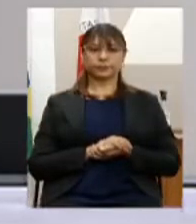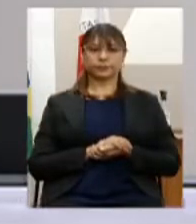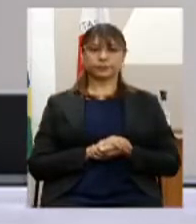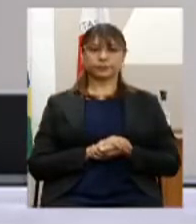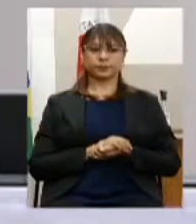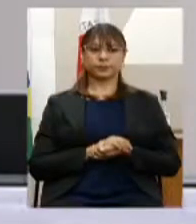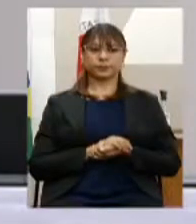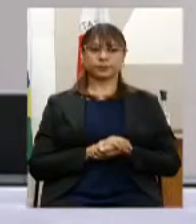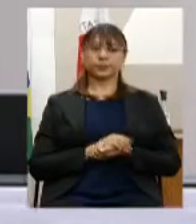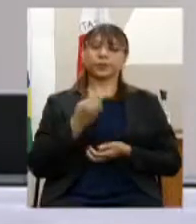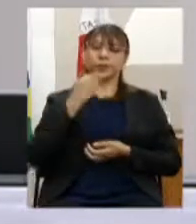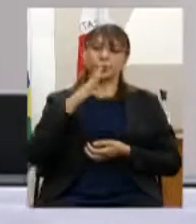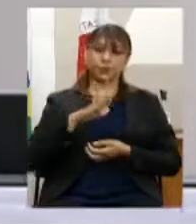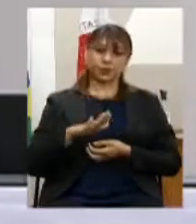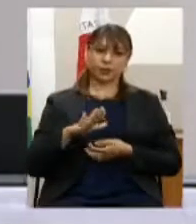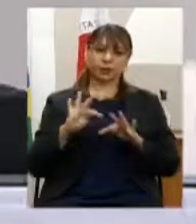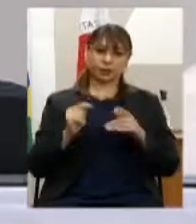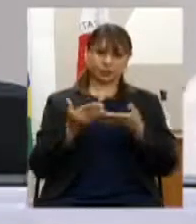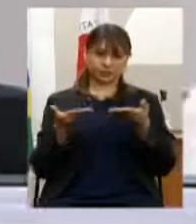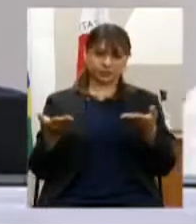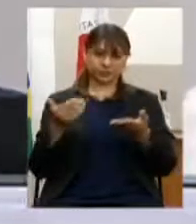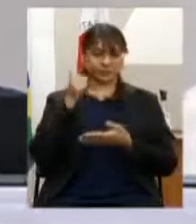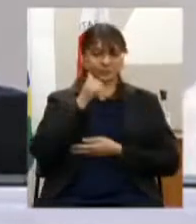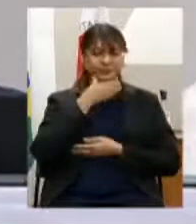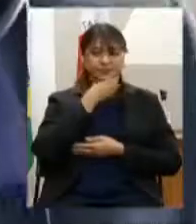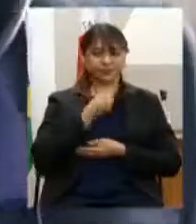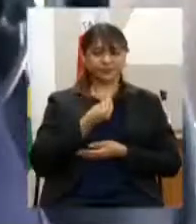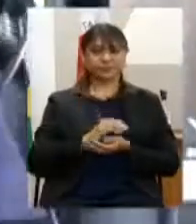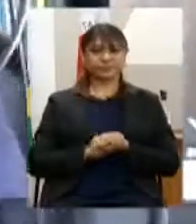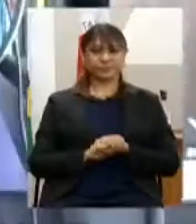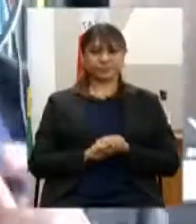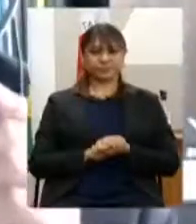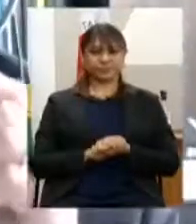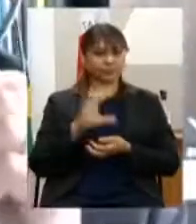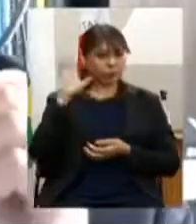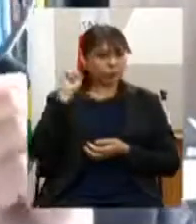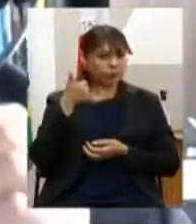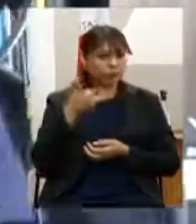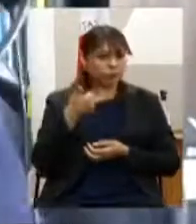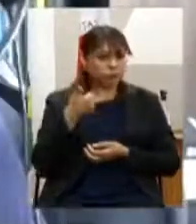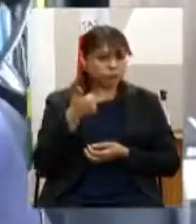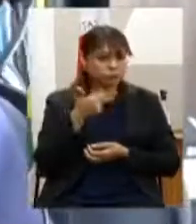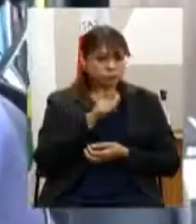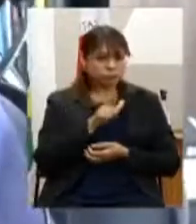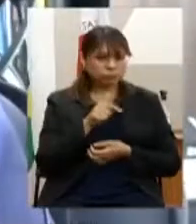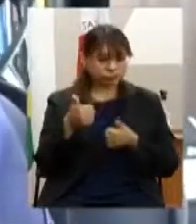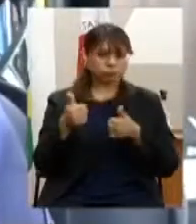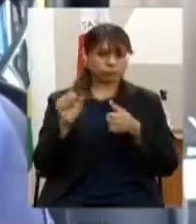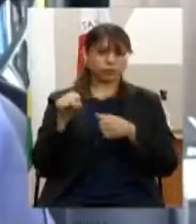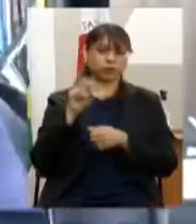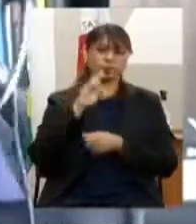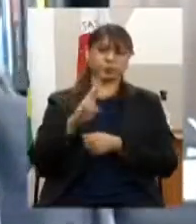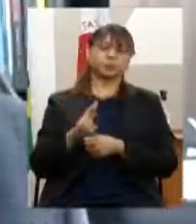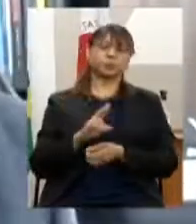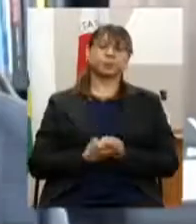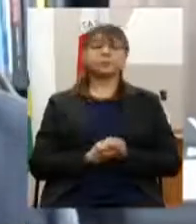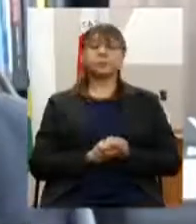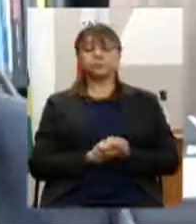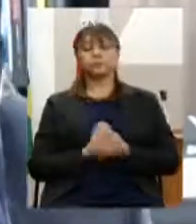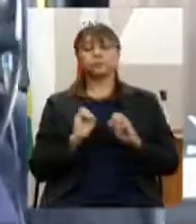boa tarde a todos e todas acho que todos estão me ouvindo bem sim ok